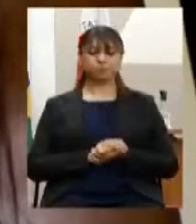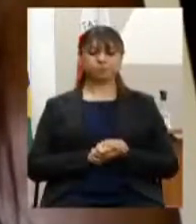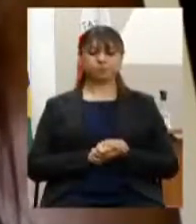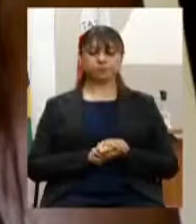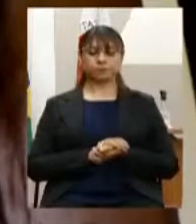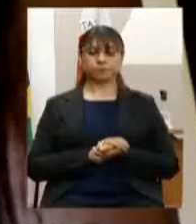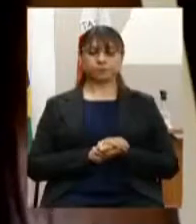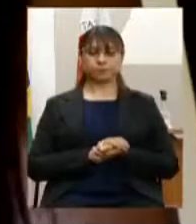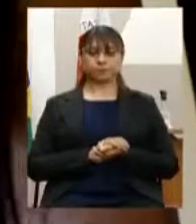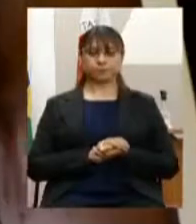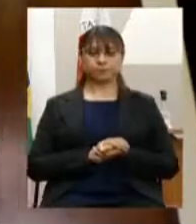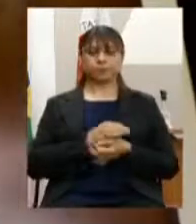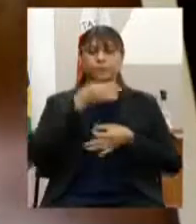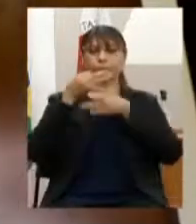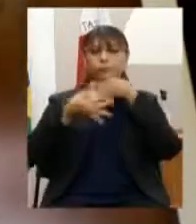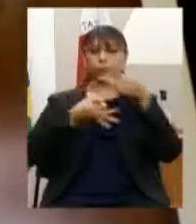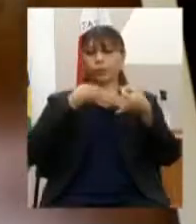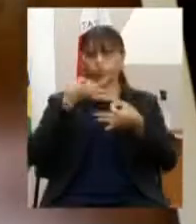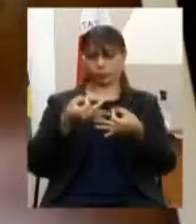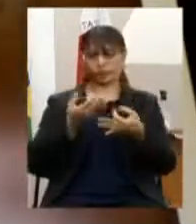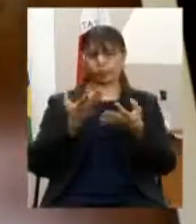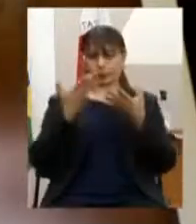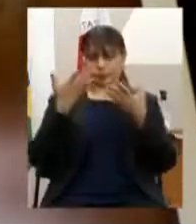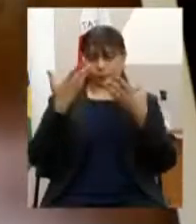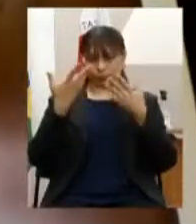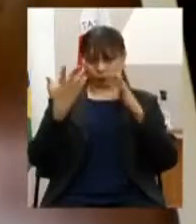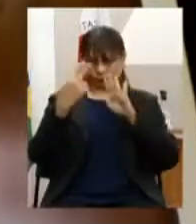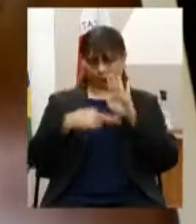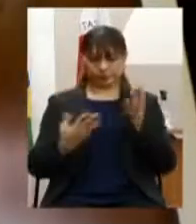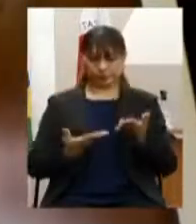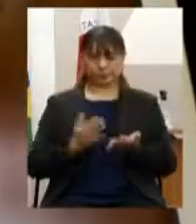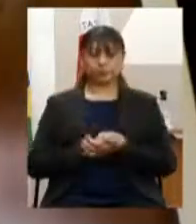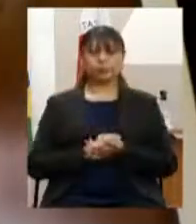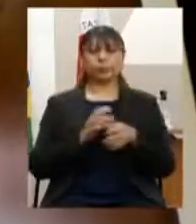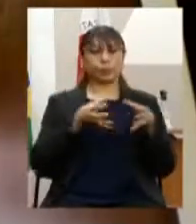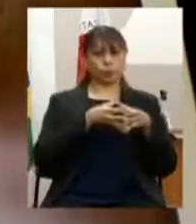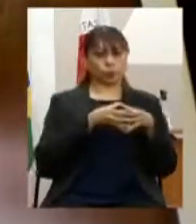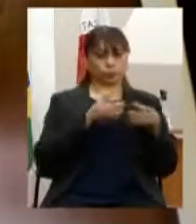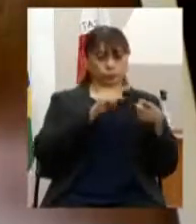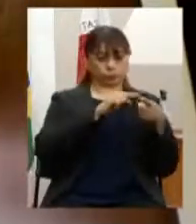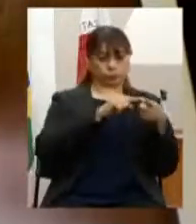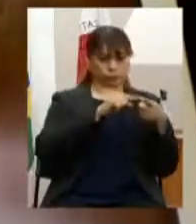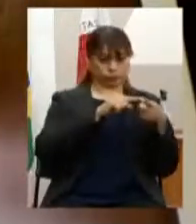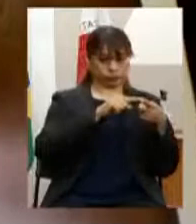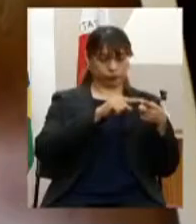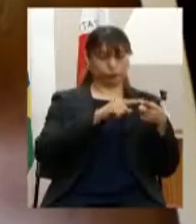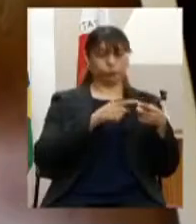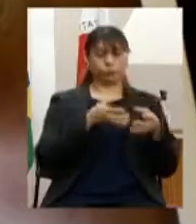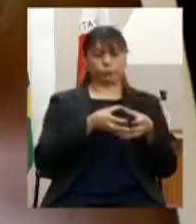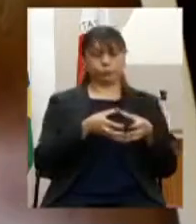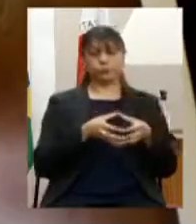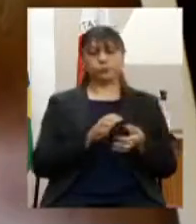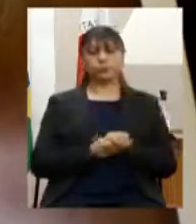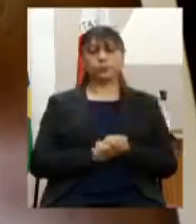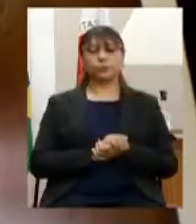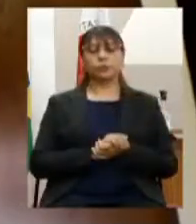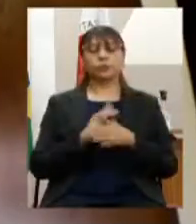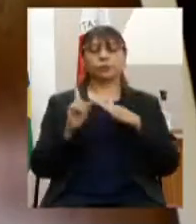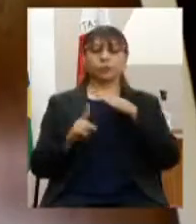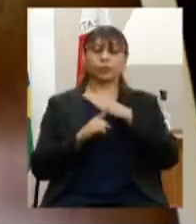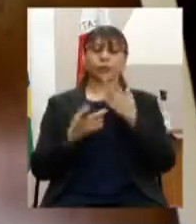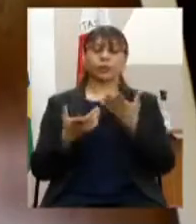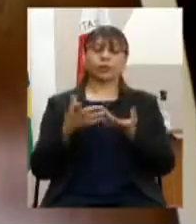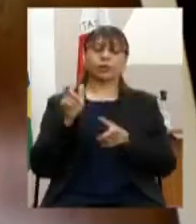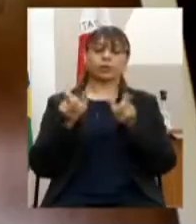as sugestões então são essas a do subgrupo 1 atendimento aos indivíduos em privação de